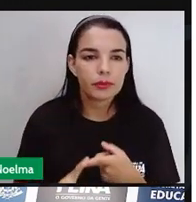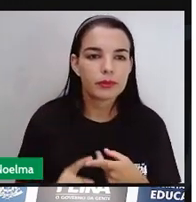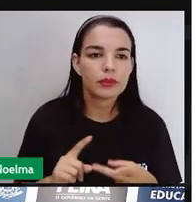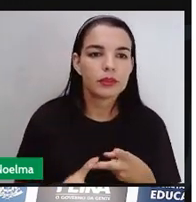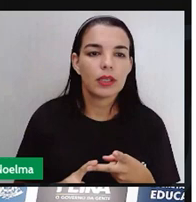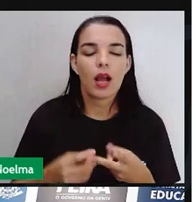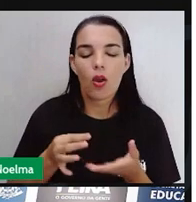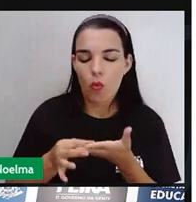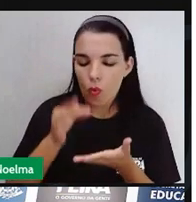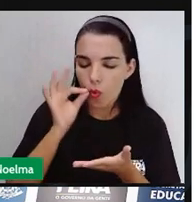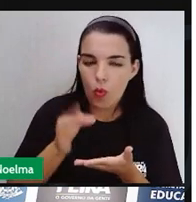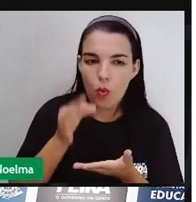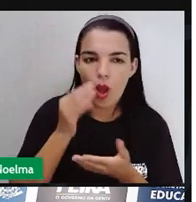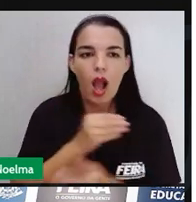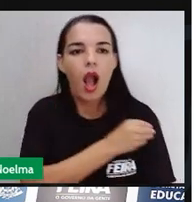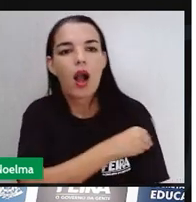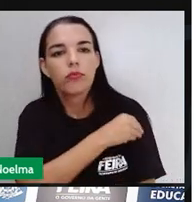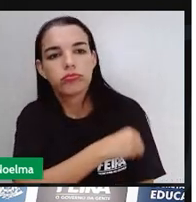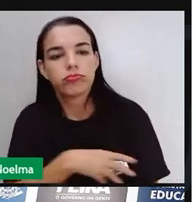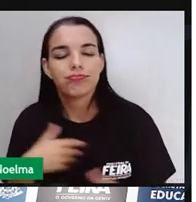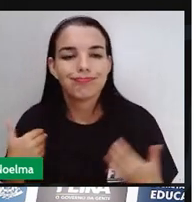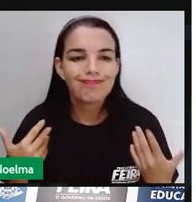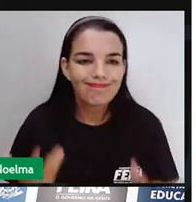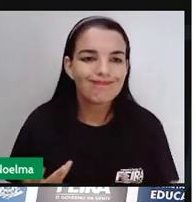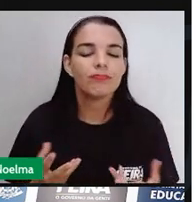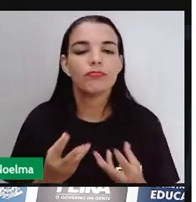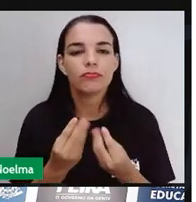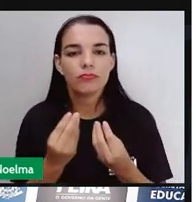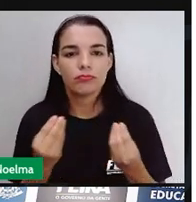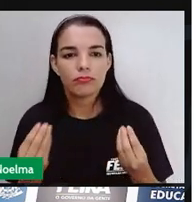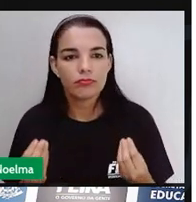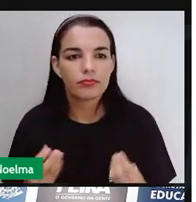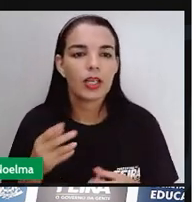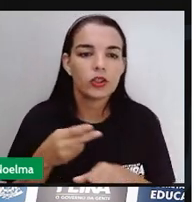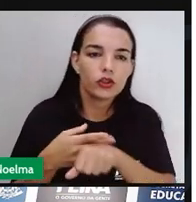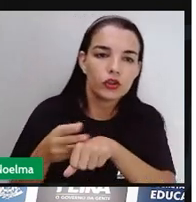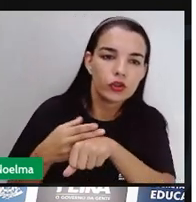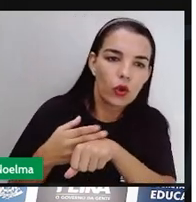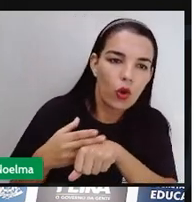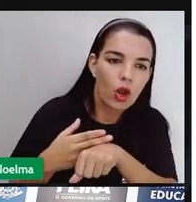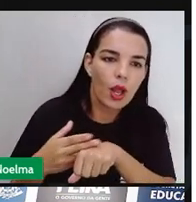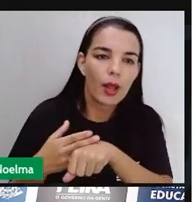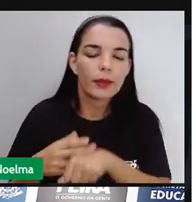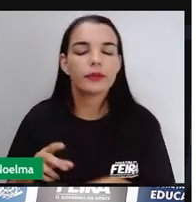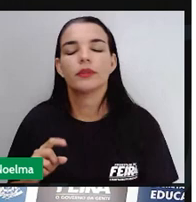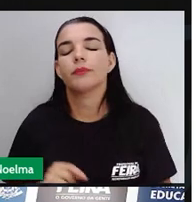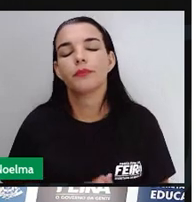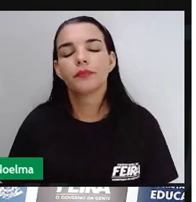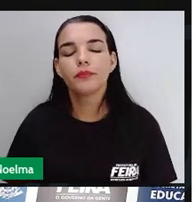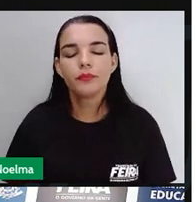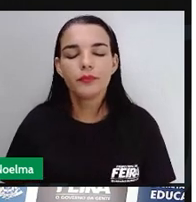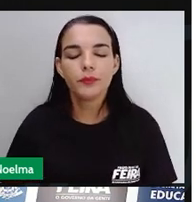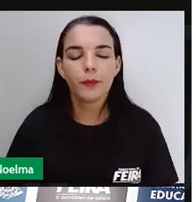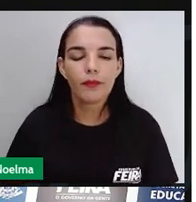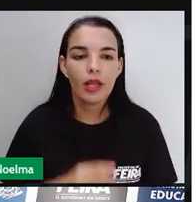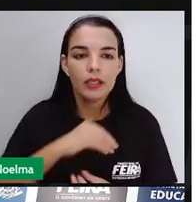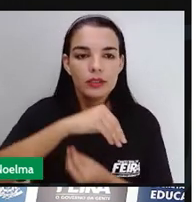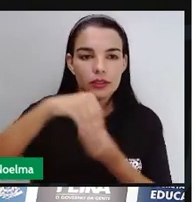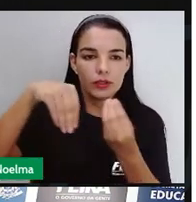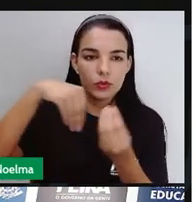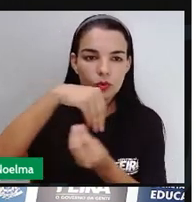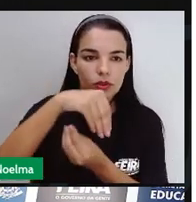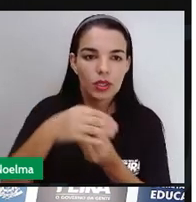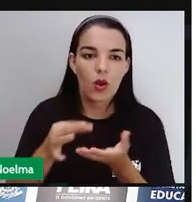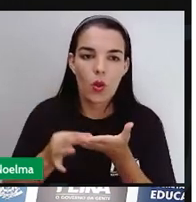o algodão, o ciclo do algodão, a produção cacaueira, né, e posteriormente aí também o ciclo do